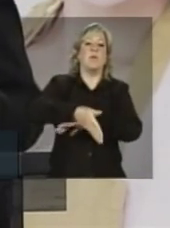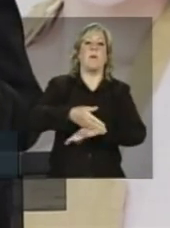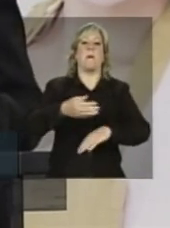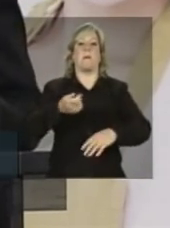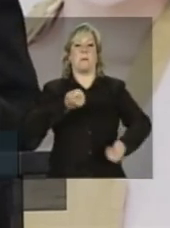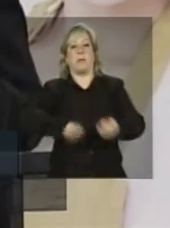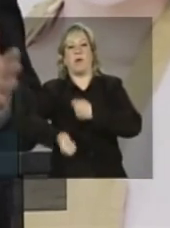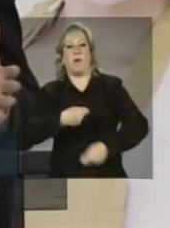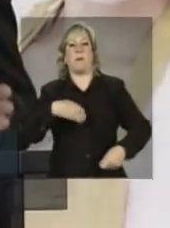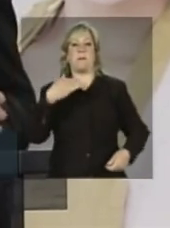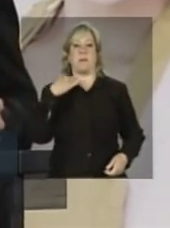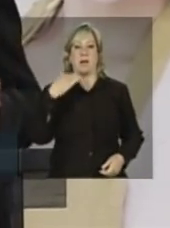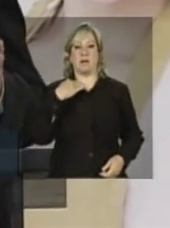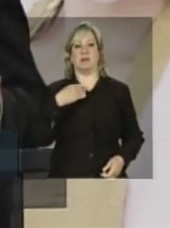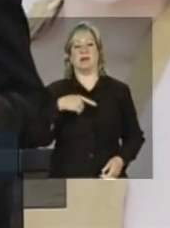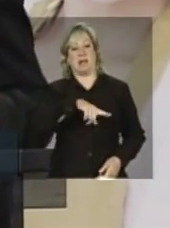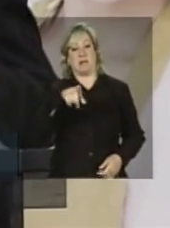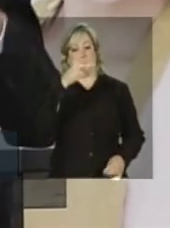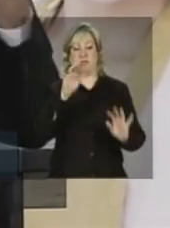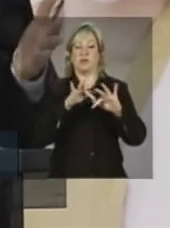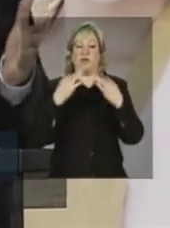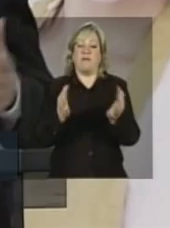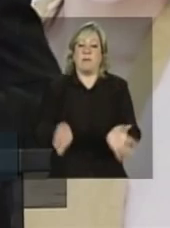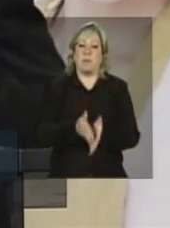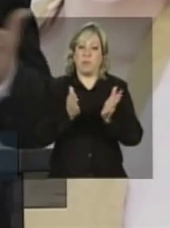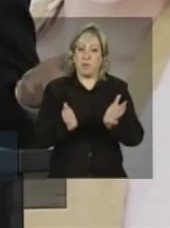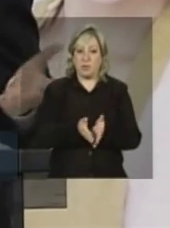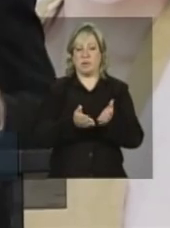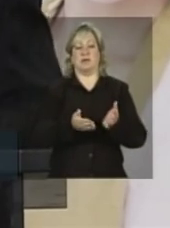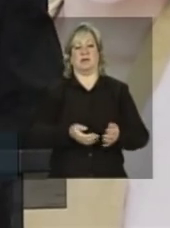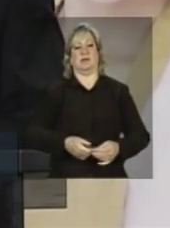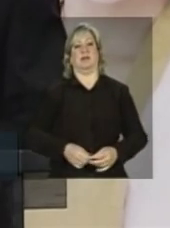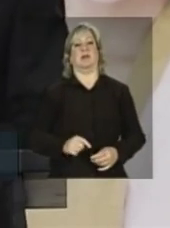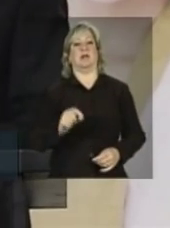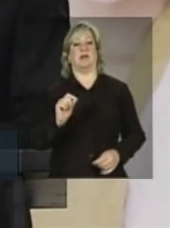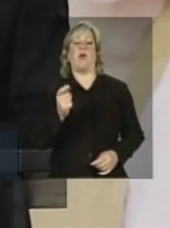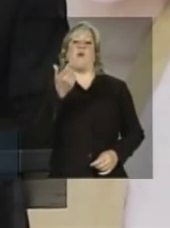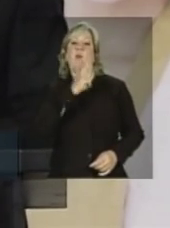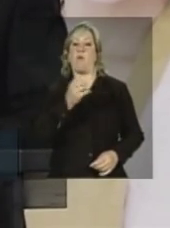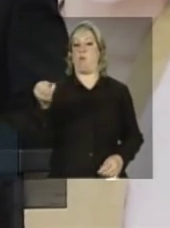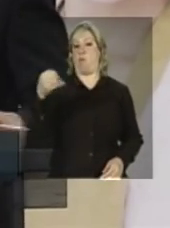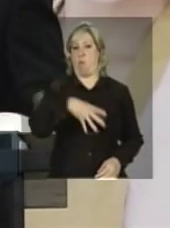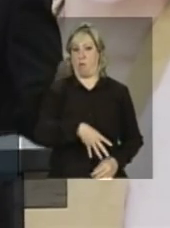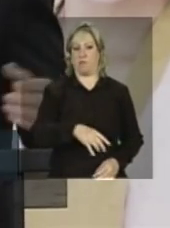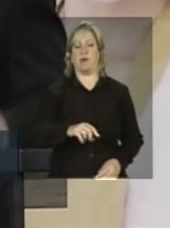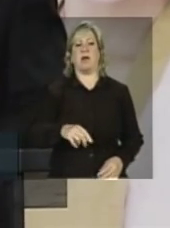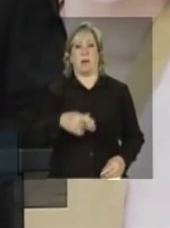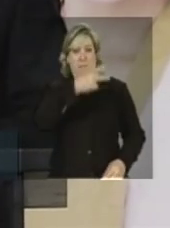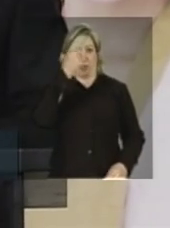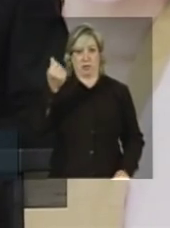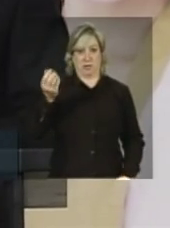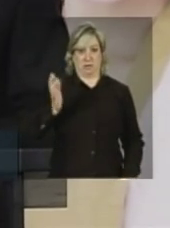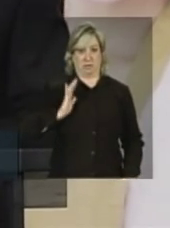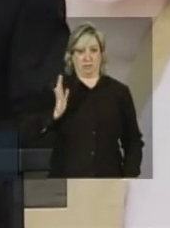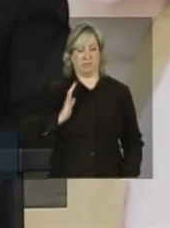famílias de baixa renda, porque as de alta renda já estavam bancarizadas há muito tempo.